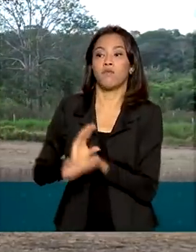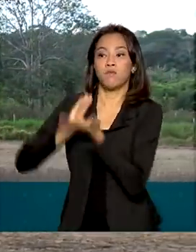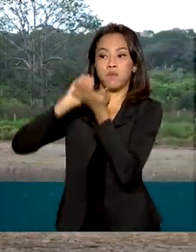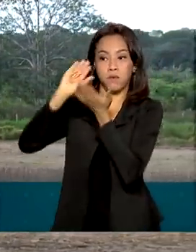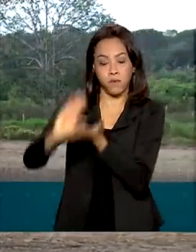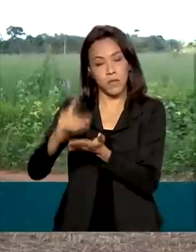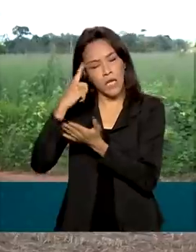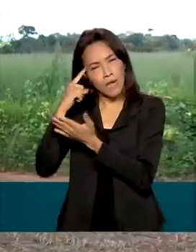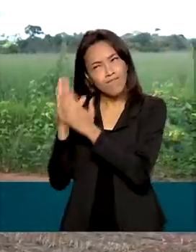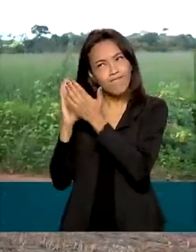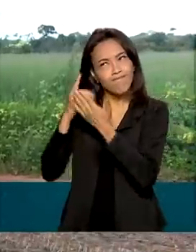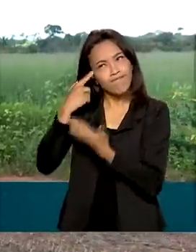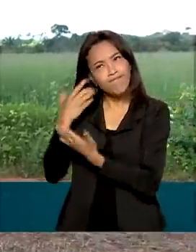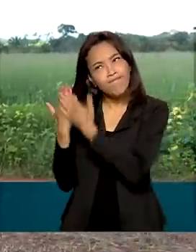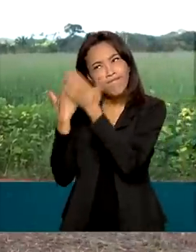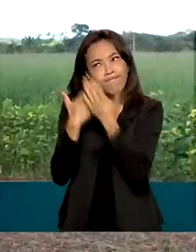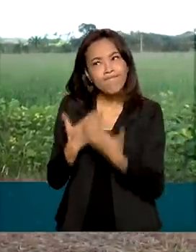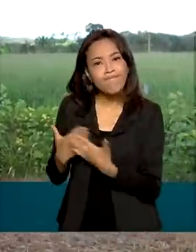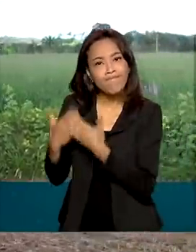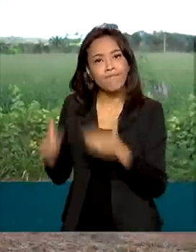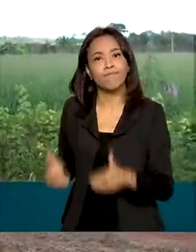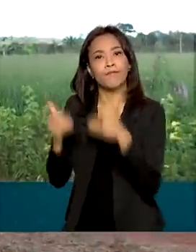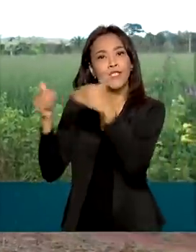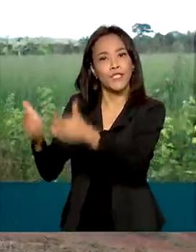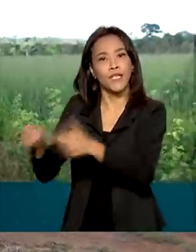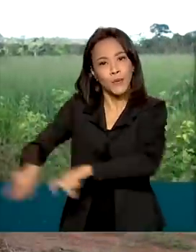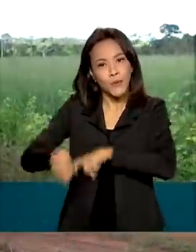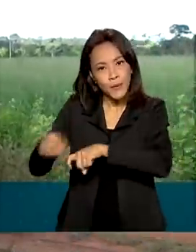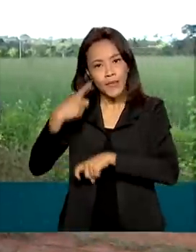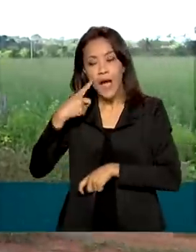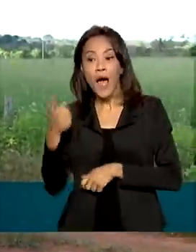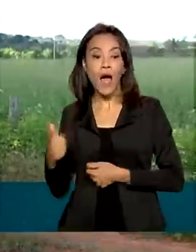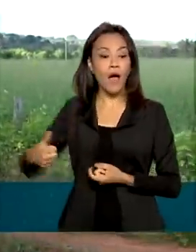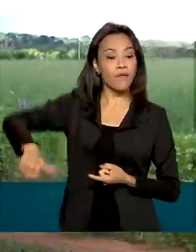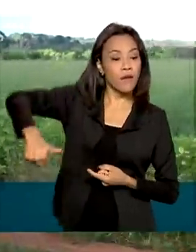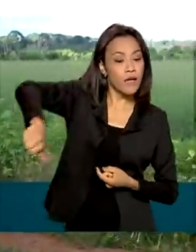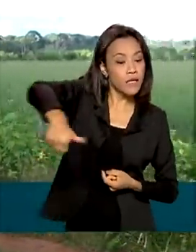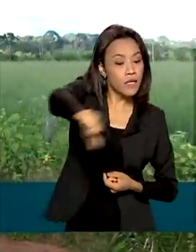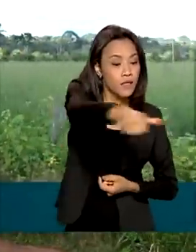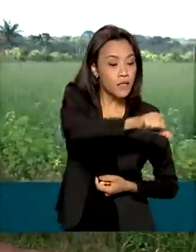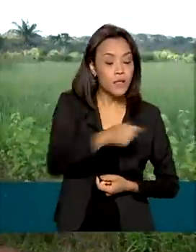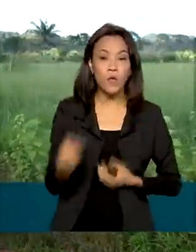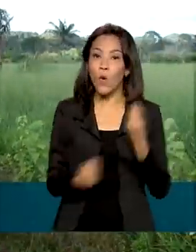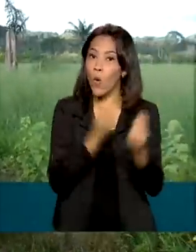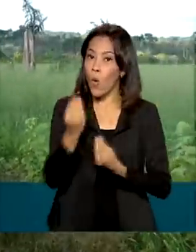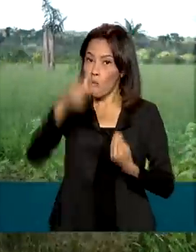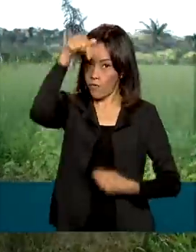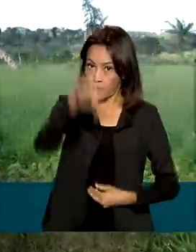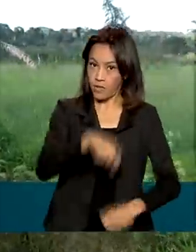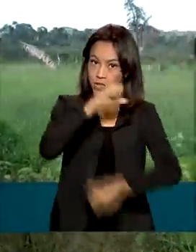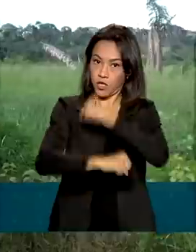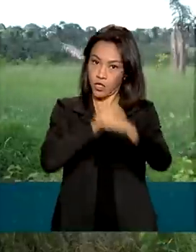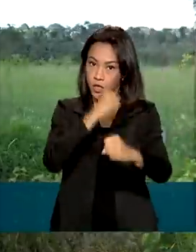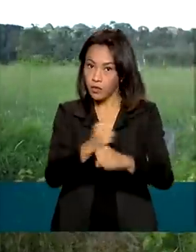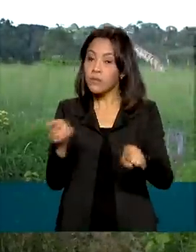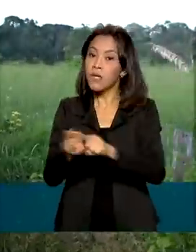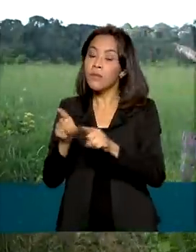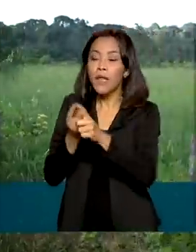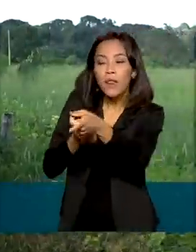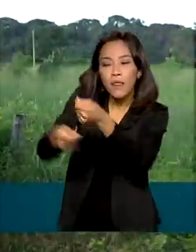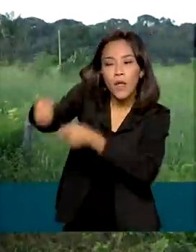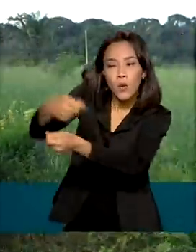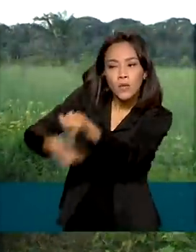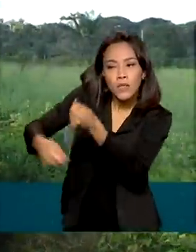Ministério da Agricultura. A pasta está fazendo um levantamento da produção deste ano, ao mesmo tempo em que negocia com os